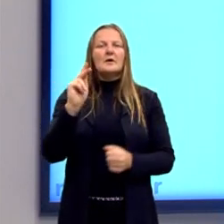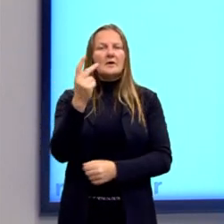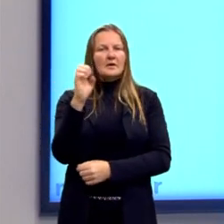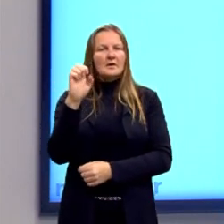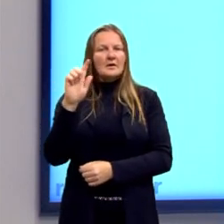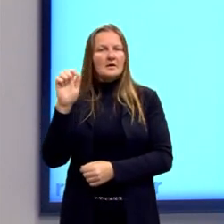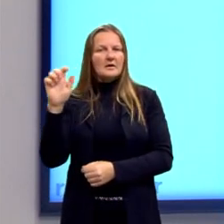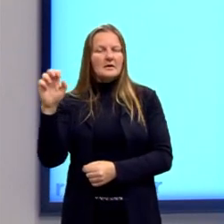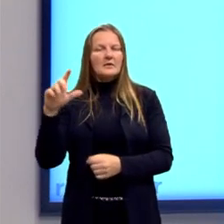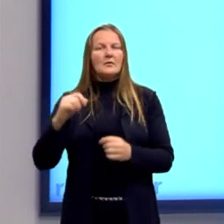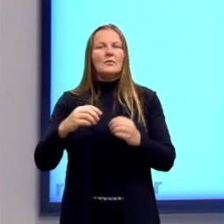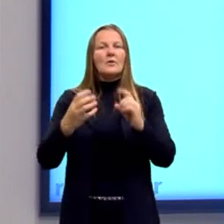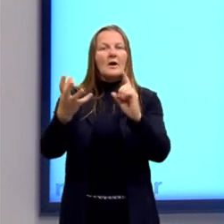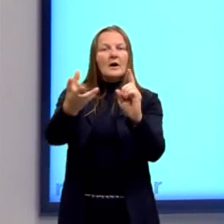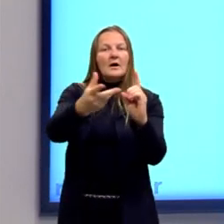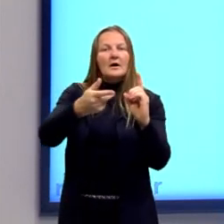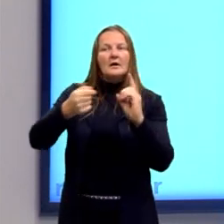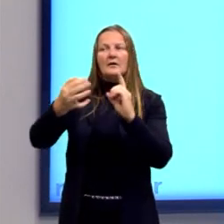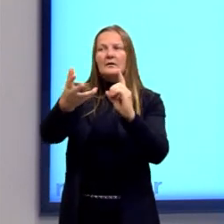vimos sobre esse movimento,